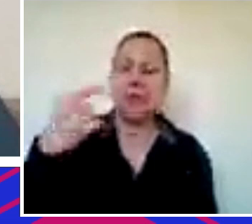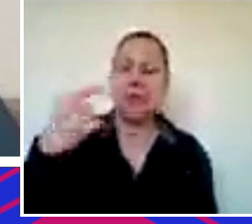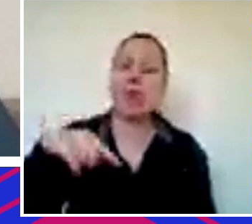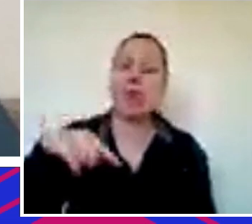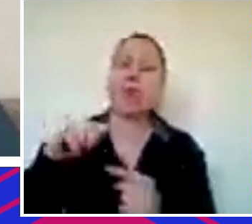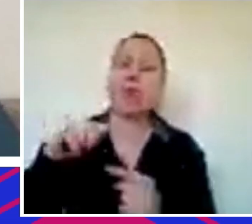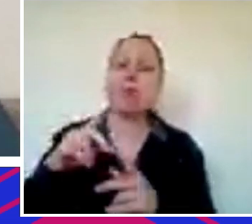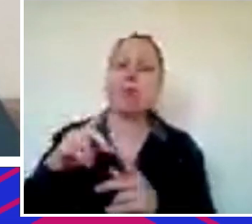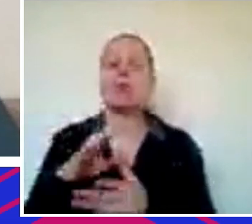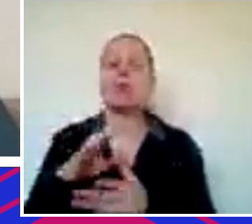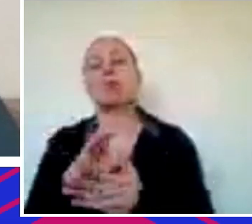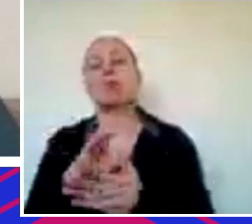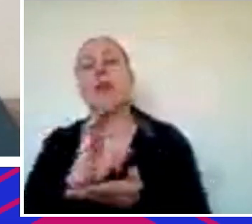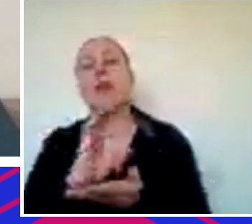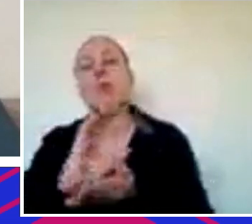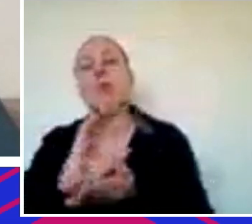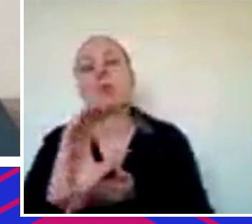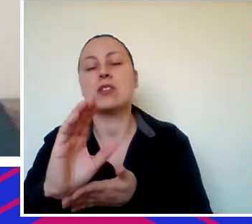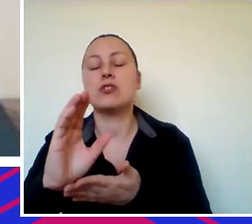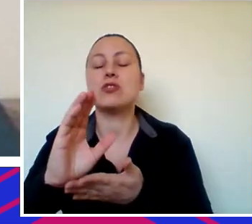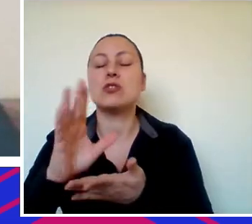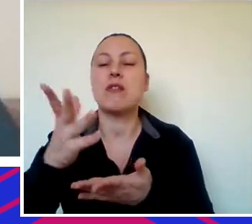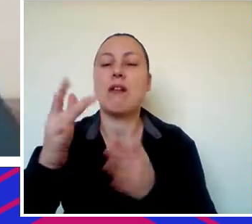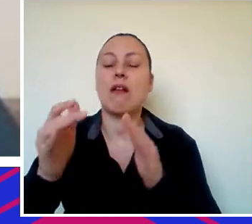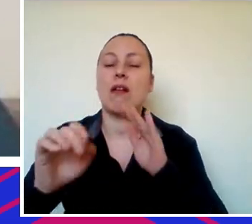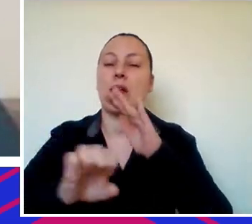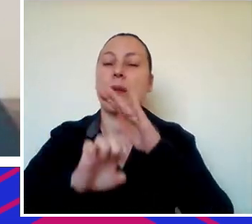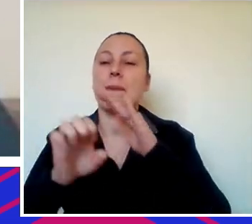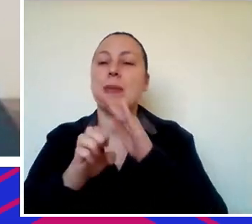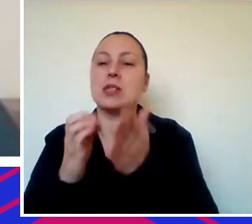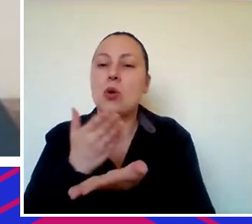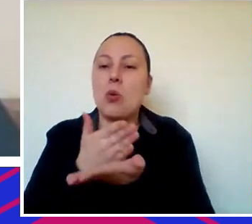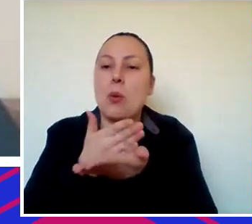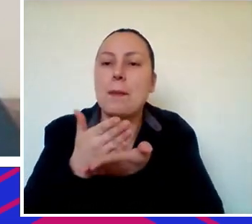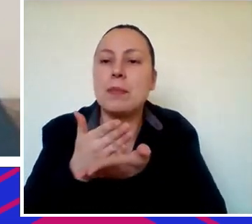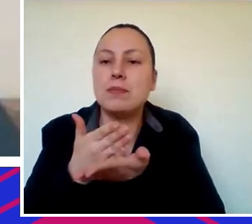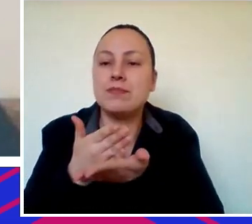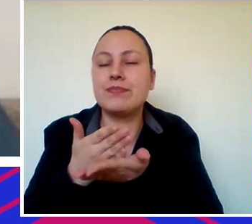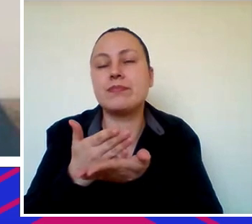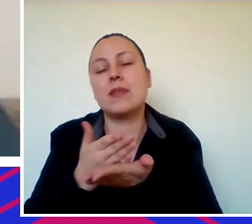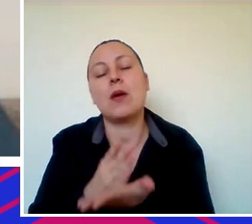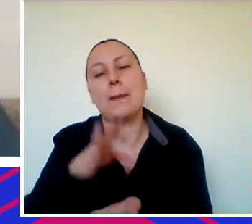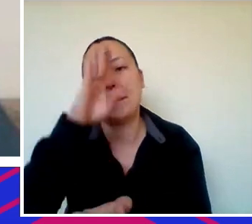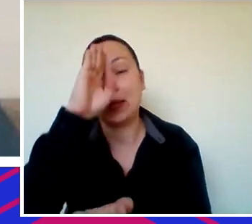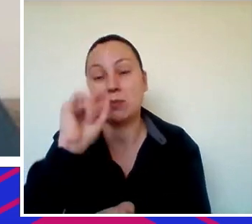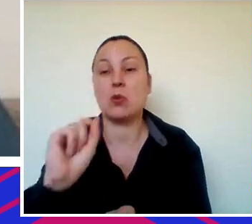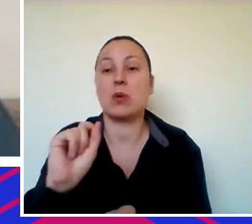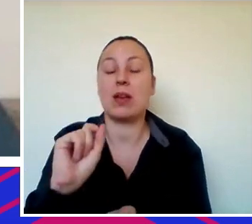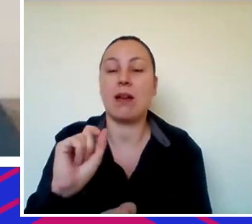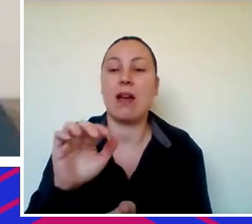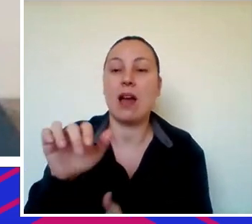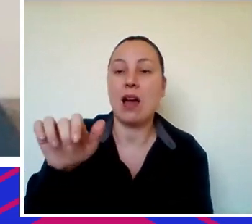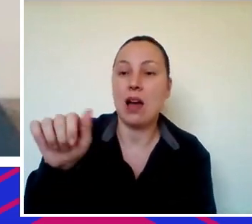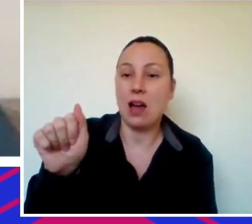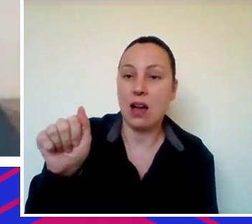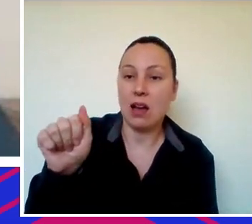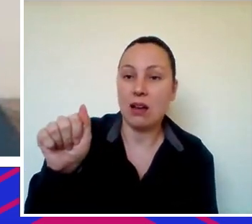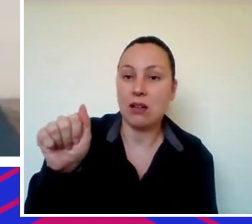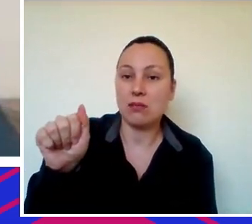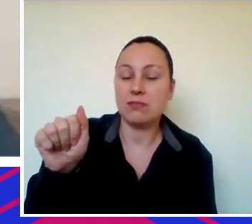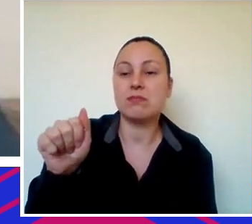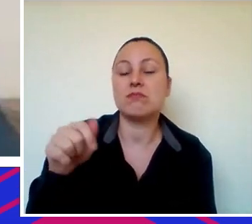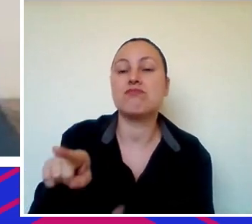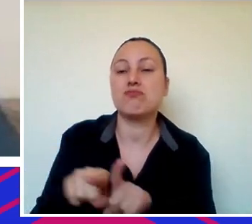que investe nas fases iniciais das empresas. Então, a gente faz primordialmente série A, a gente também faz